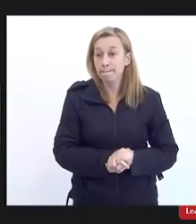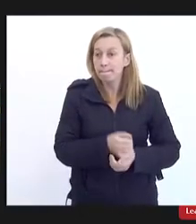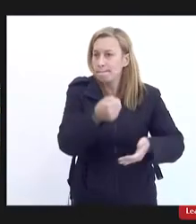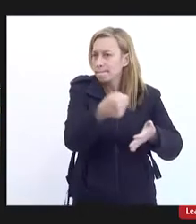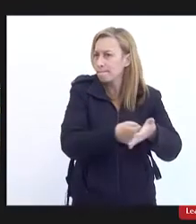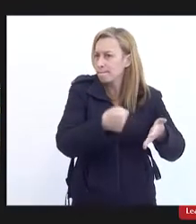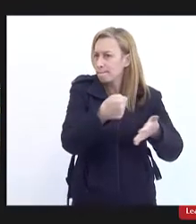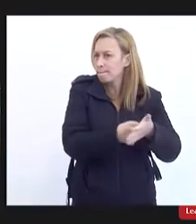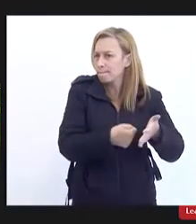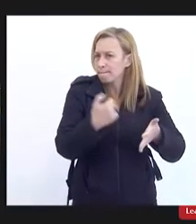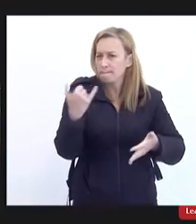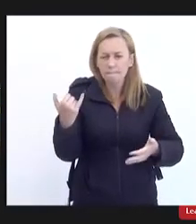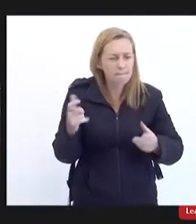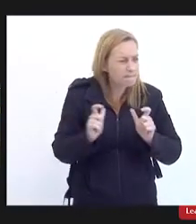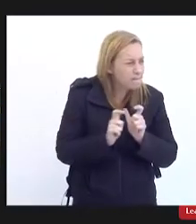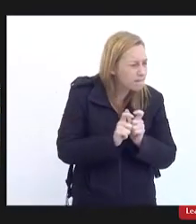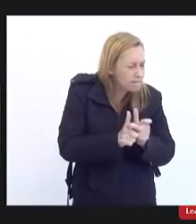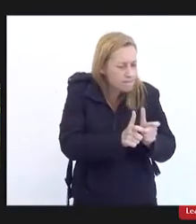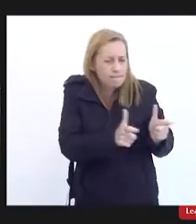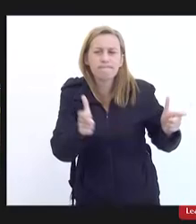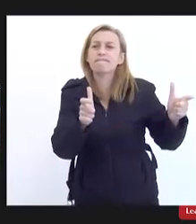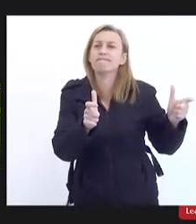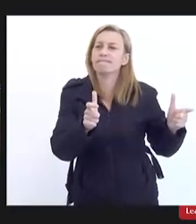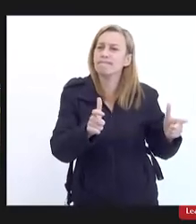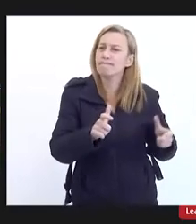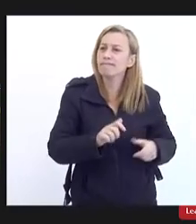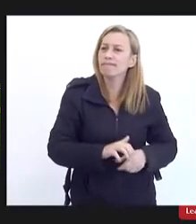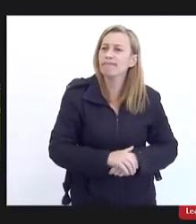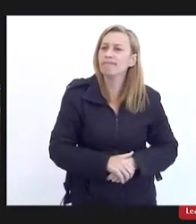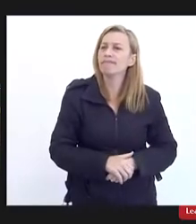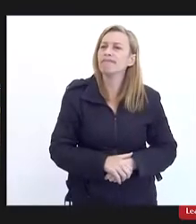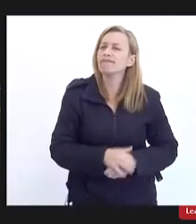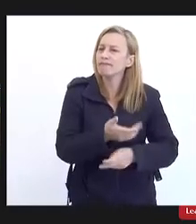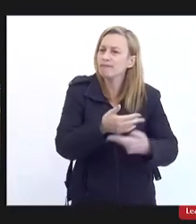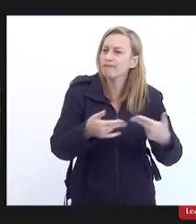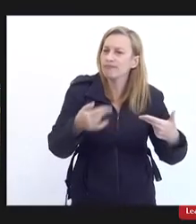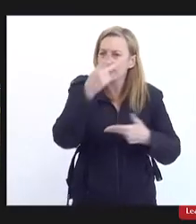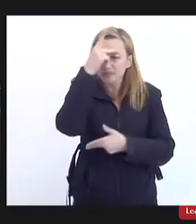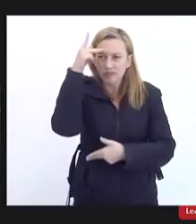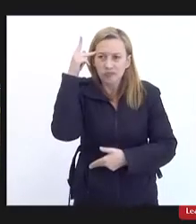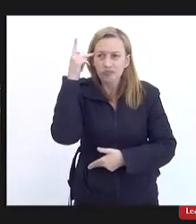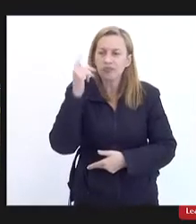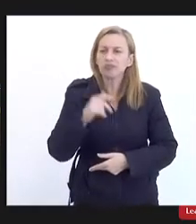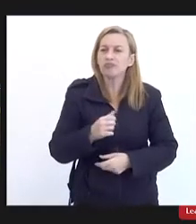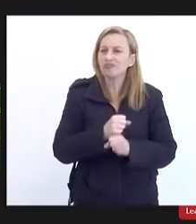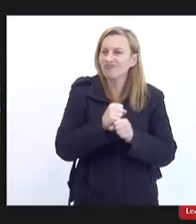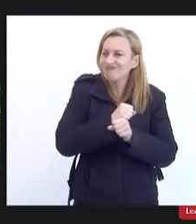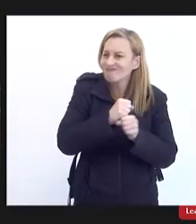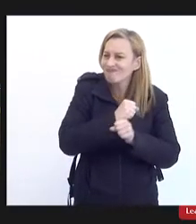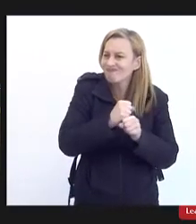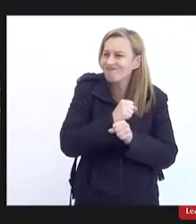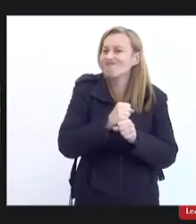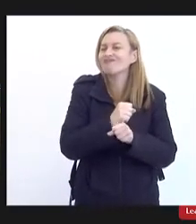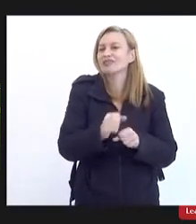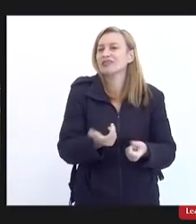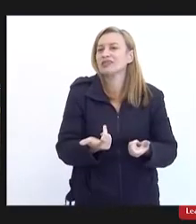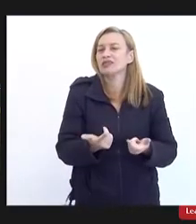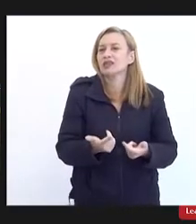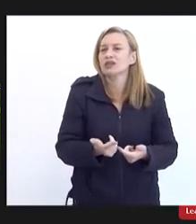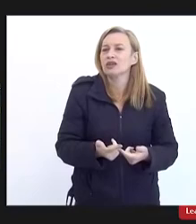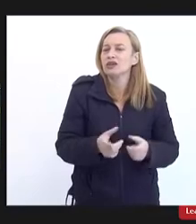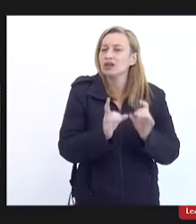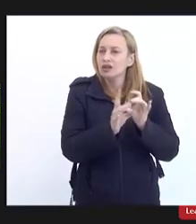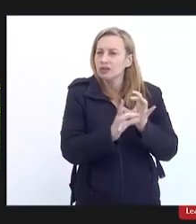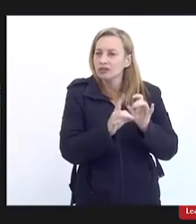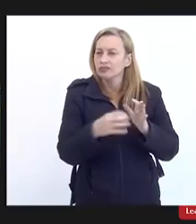luta muito grande de muita gente uma luta de anos contra a venda